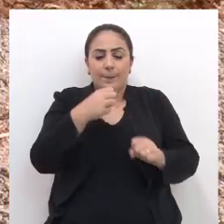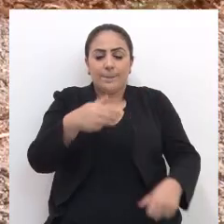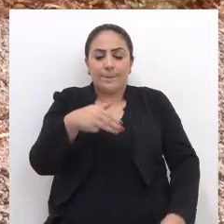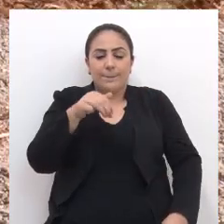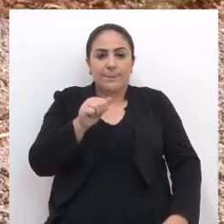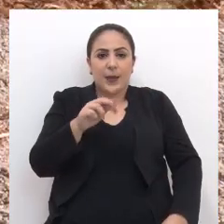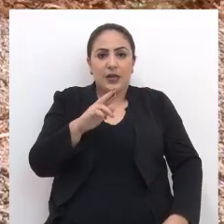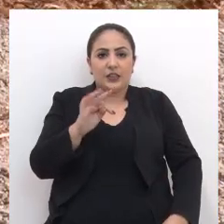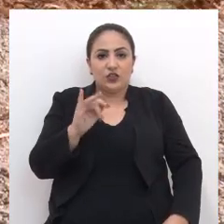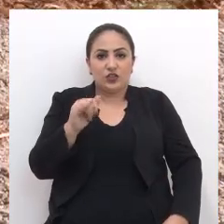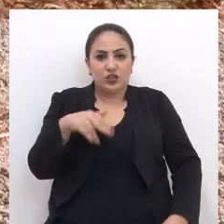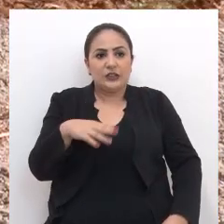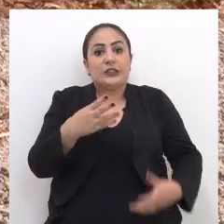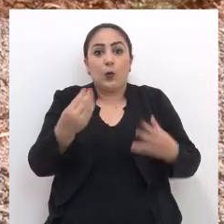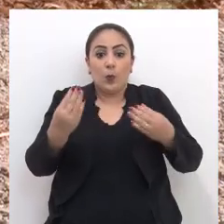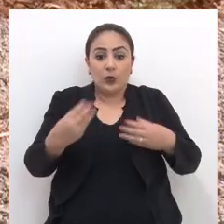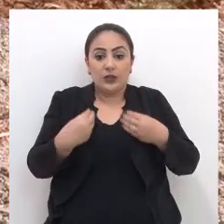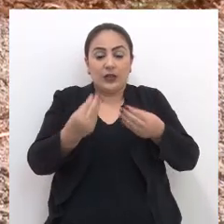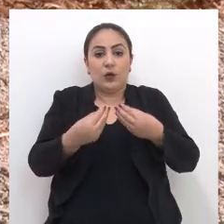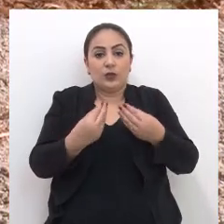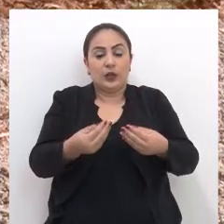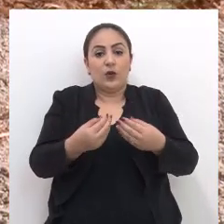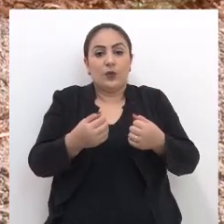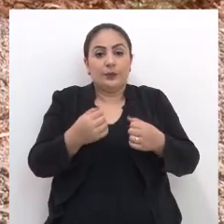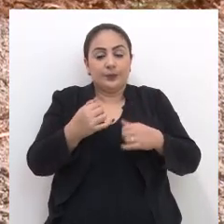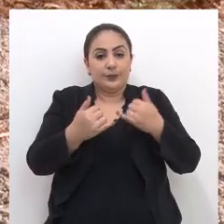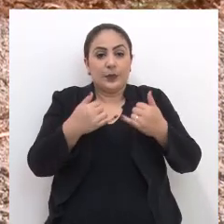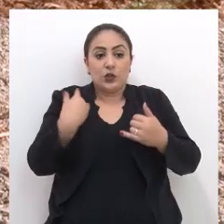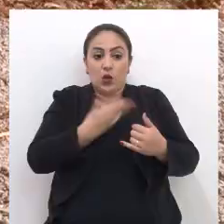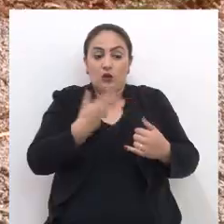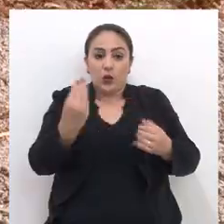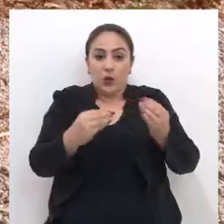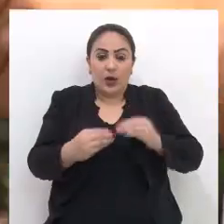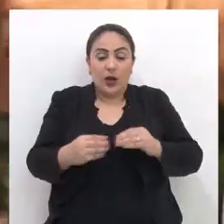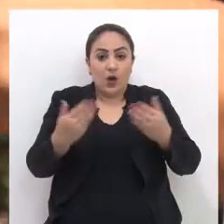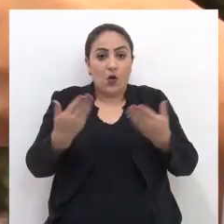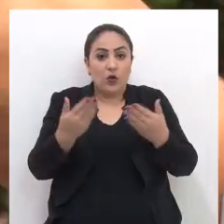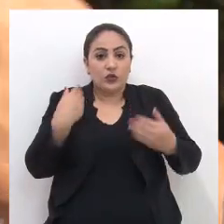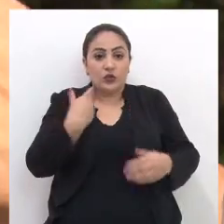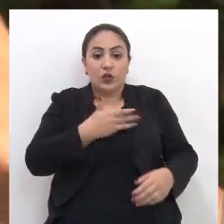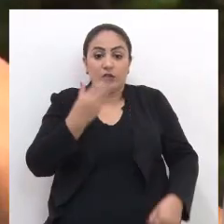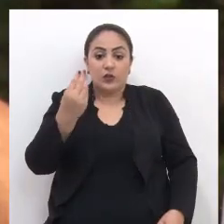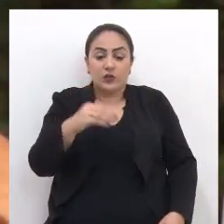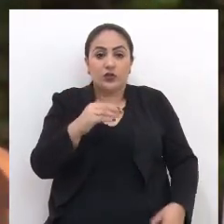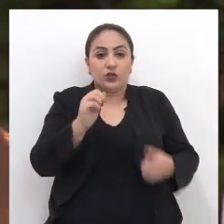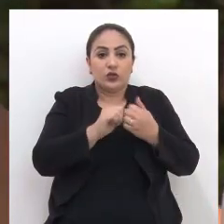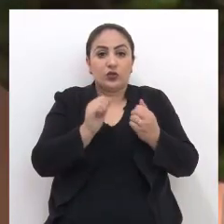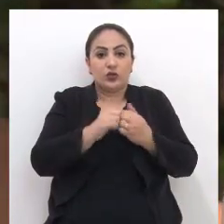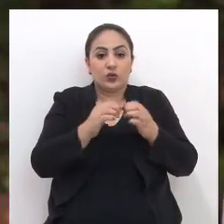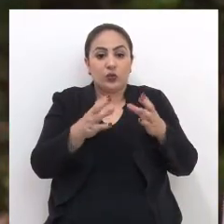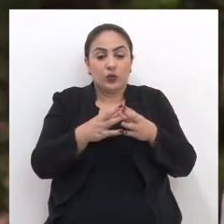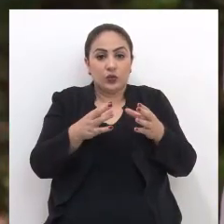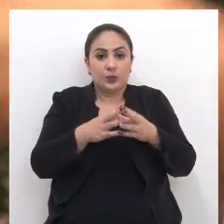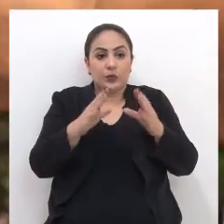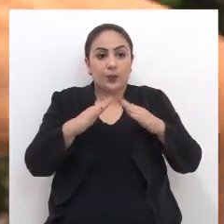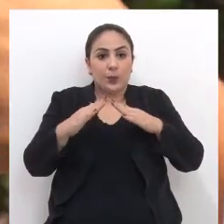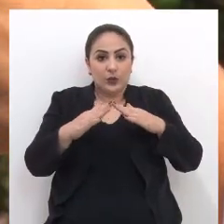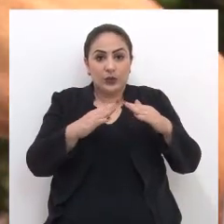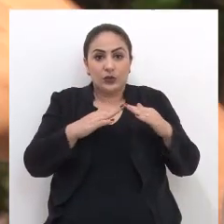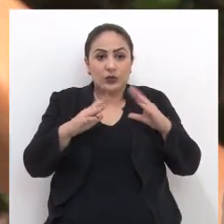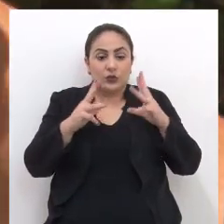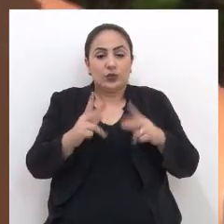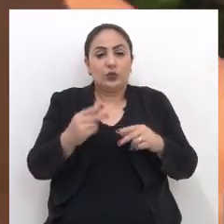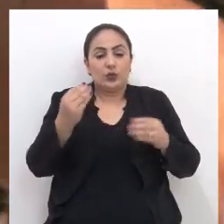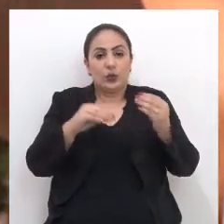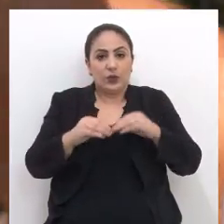construtora Martins, e ele cedeu ali vários brinquedos para nós colocar na praça. Então, hoje viemos colocar aqui com a turma, com